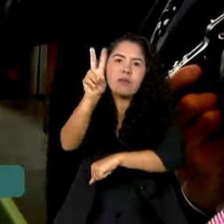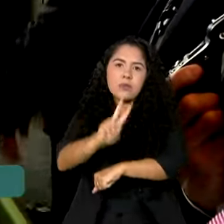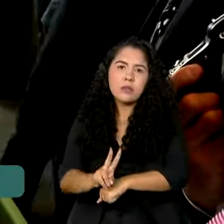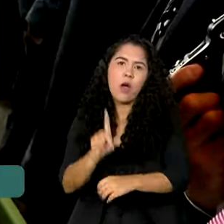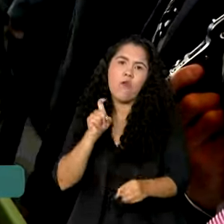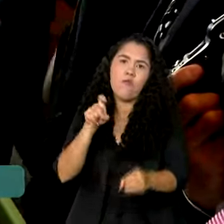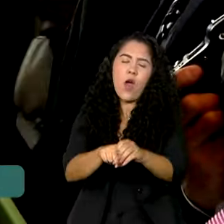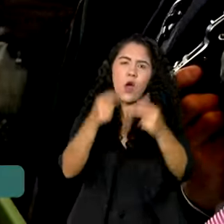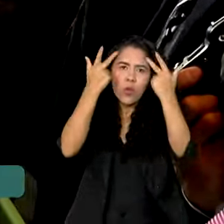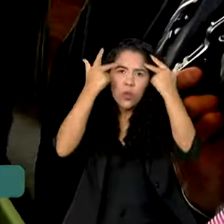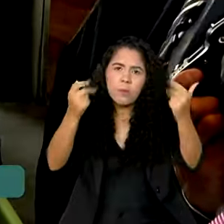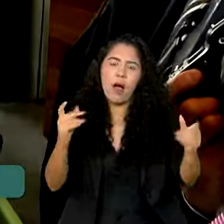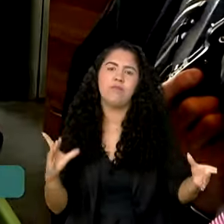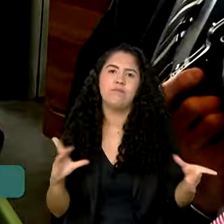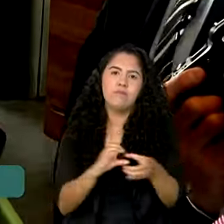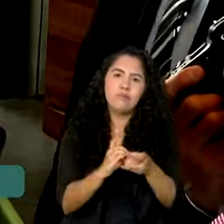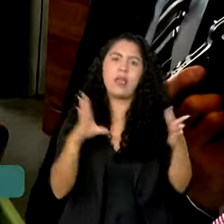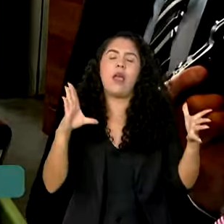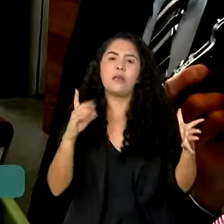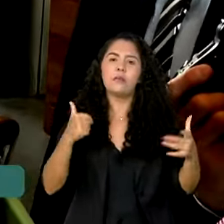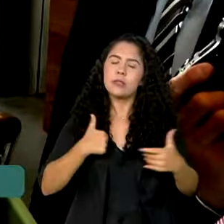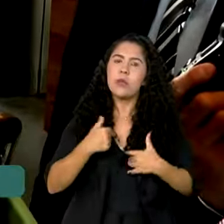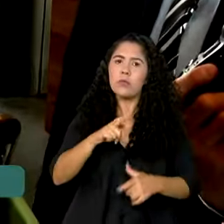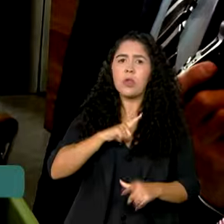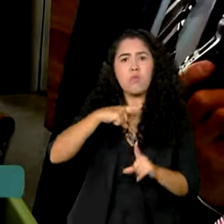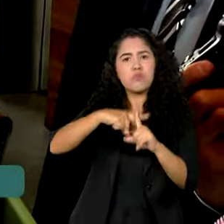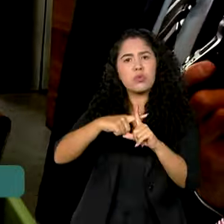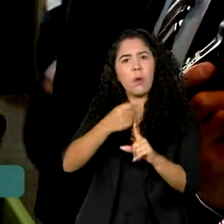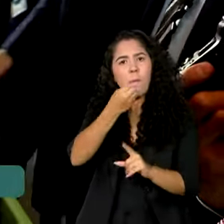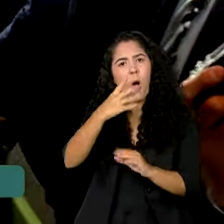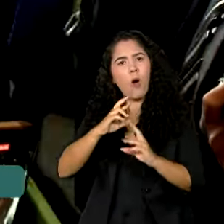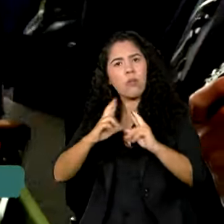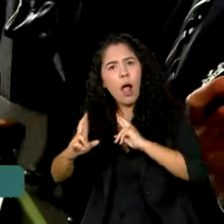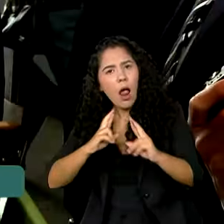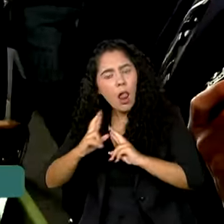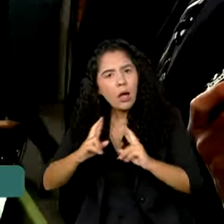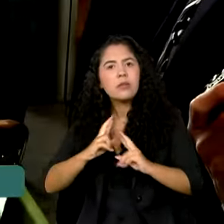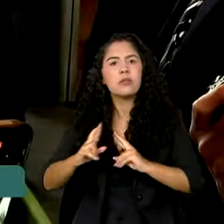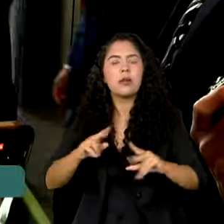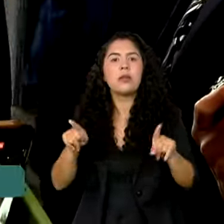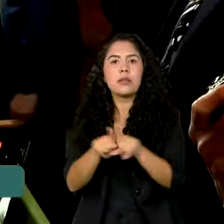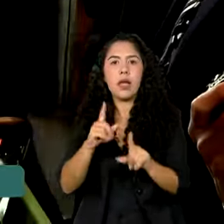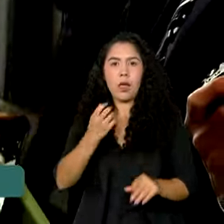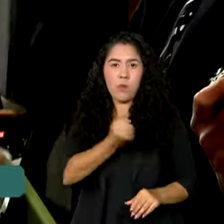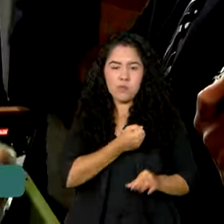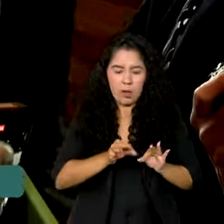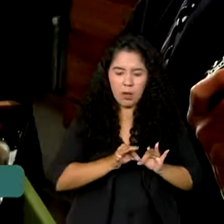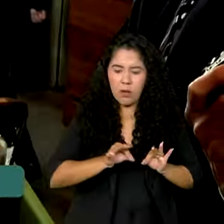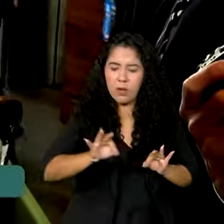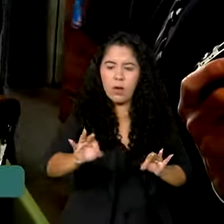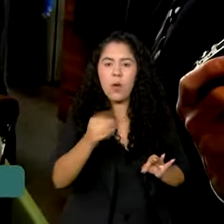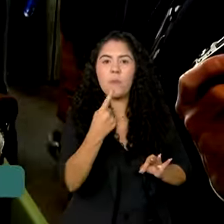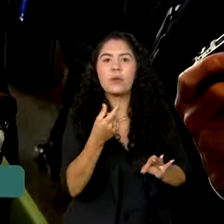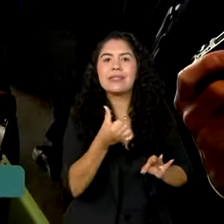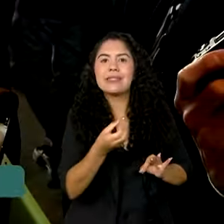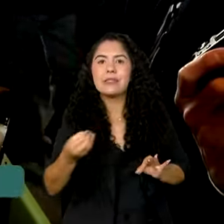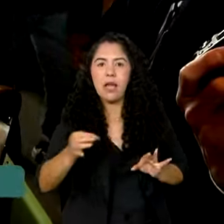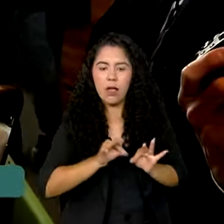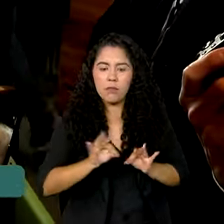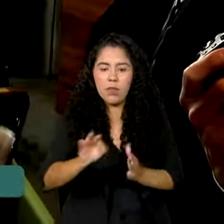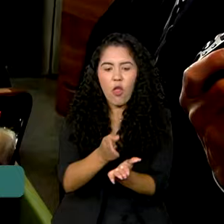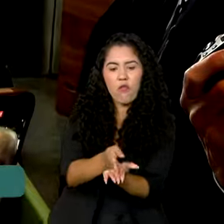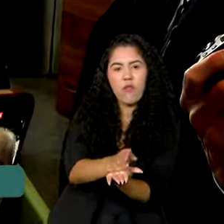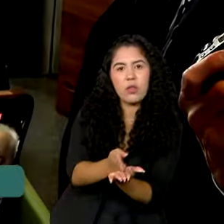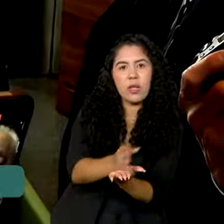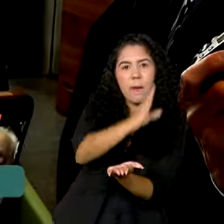normalidade democrática, porque é um país que eu tenho boa relação. É um país que tem 1.600 quilômetros de fronteira com o Brasil. É um país que eu